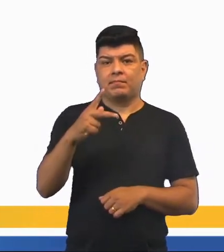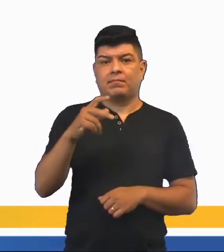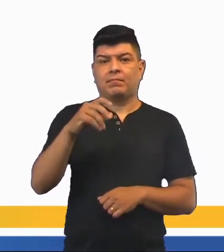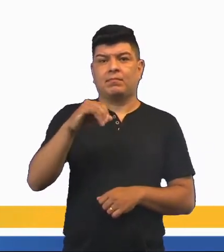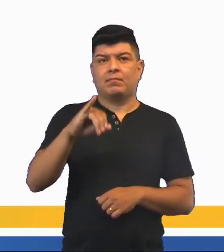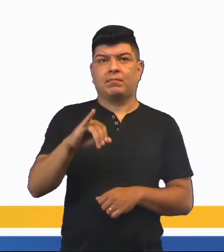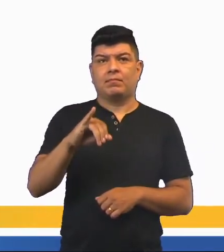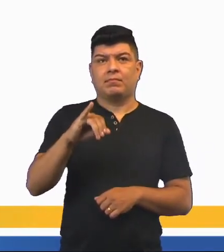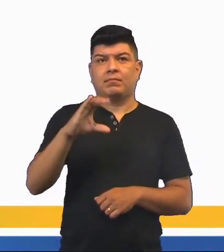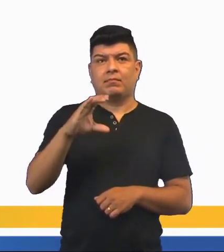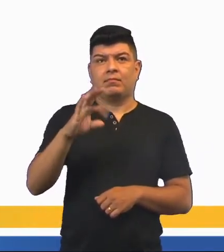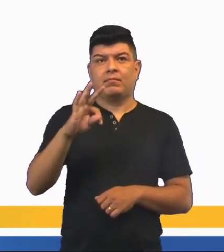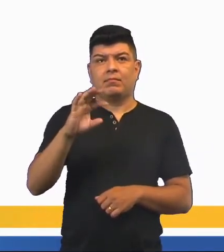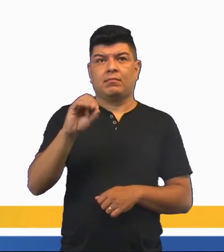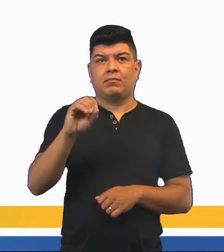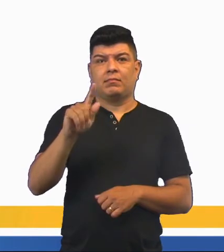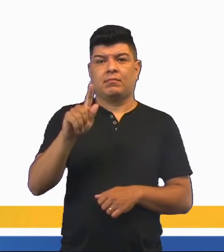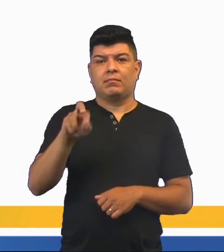Pictografia significa